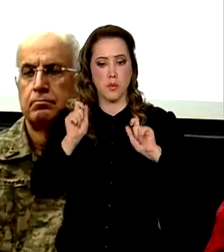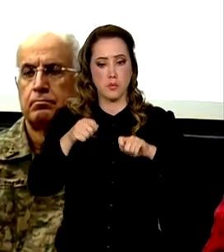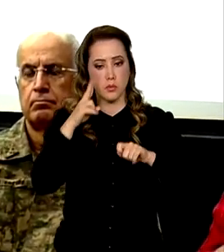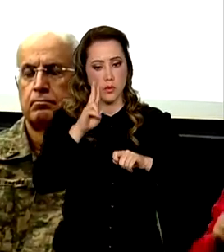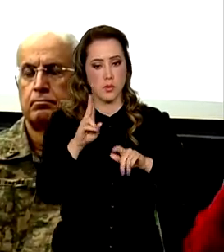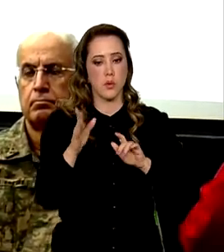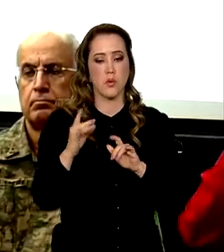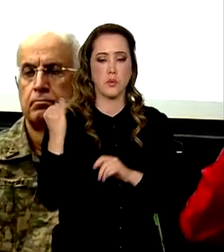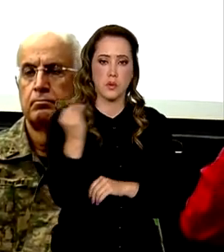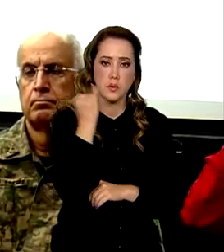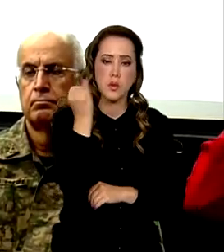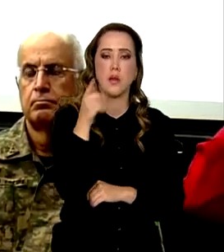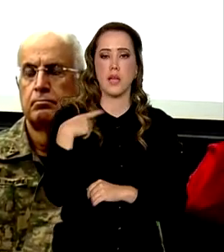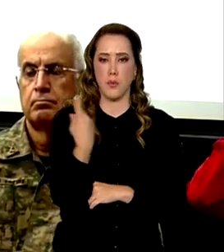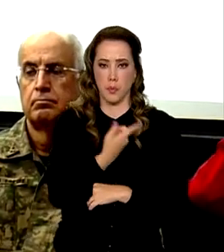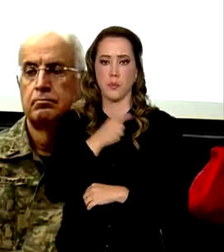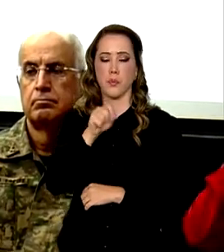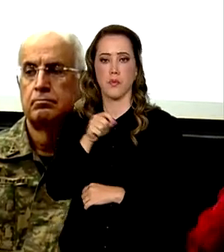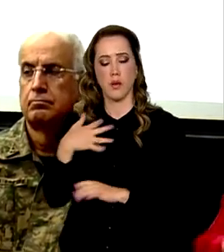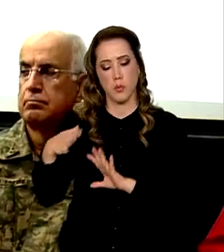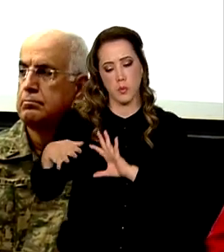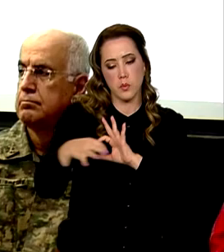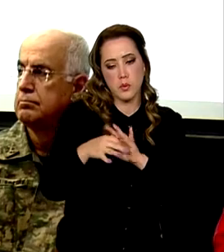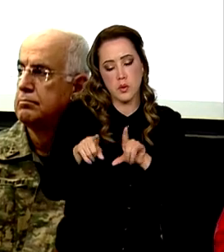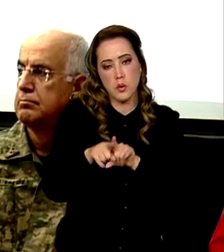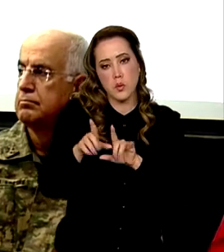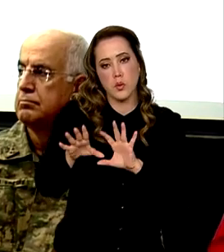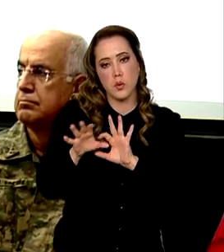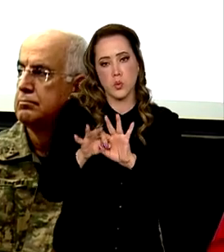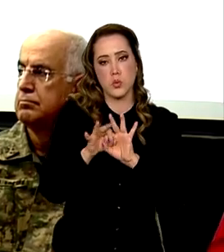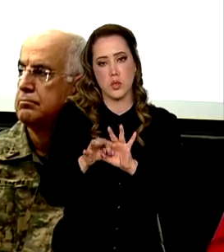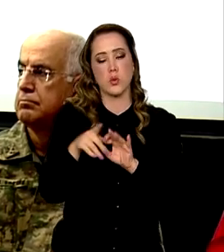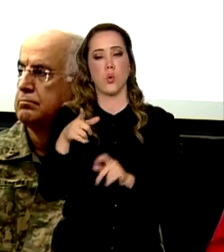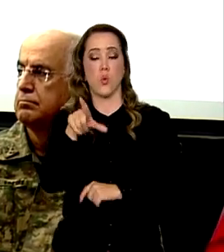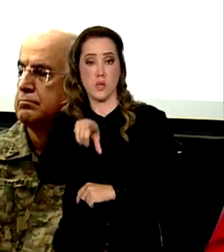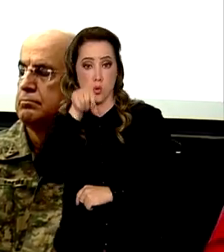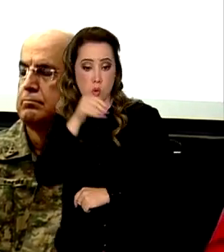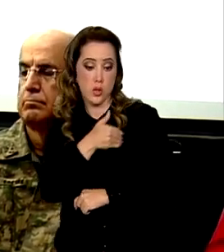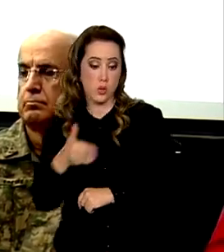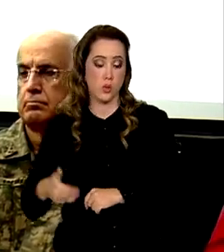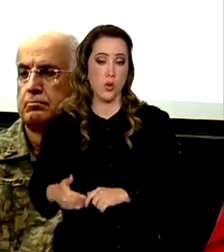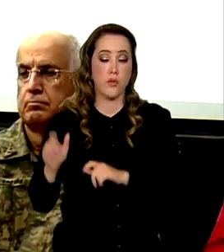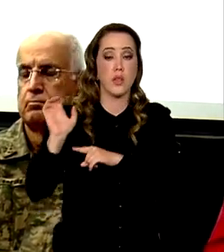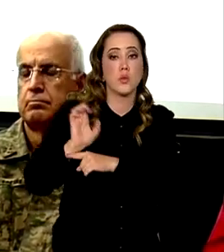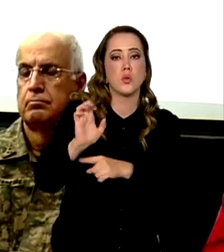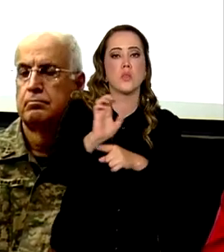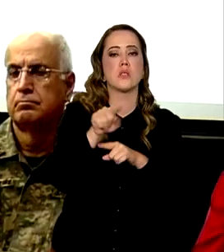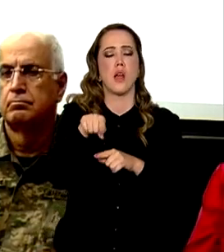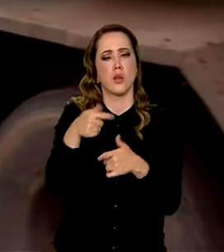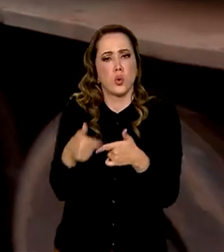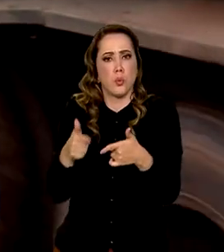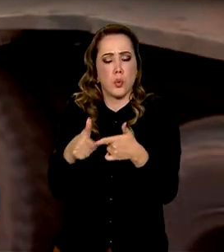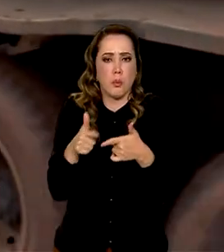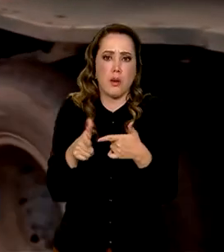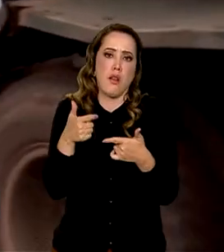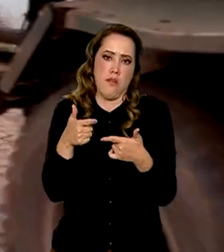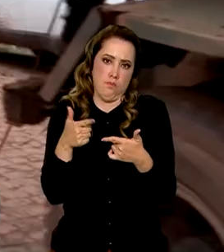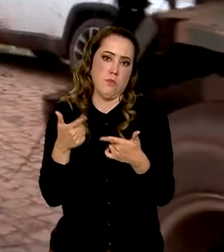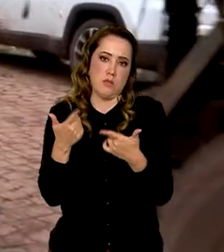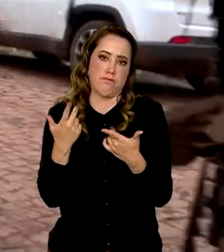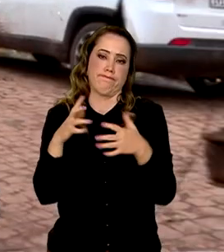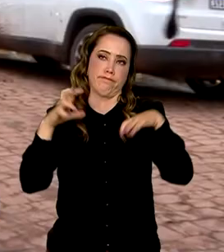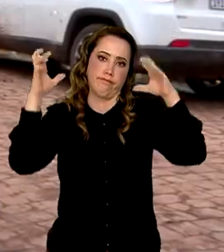obviamente, estarem vinculados, isso é a decisão do governo do Estado, da questão da calamidade pública. As Forças